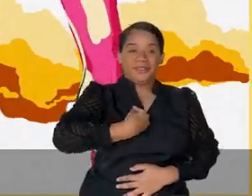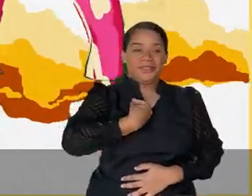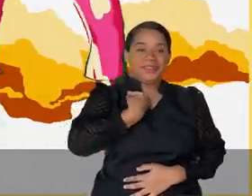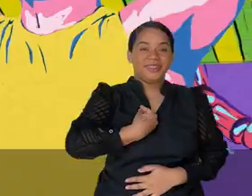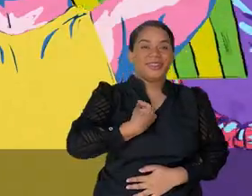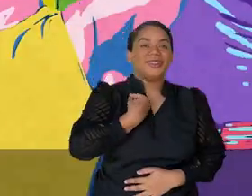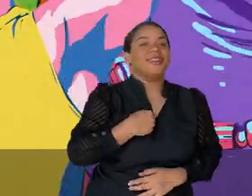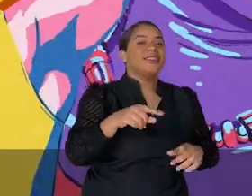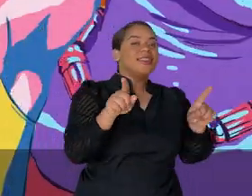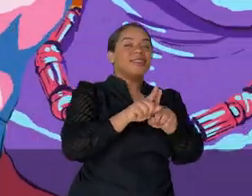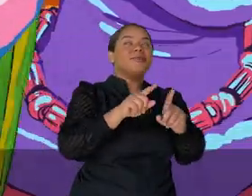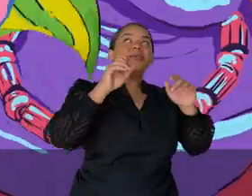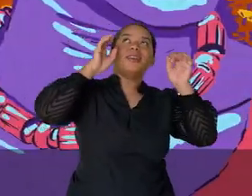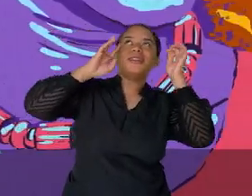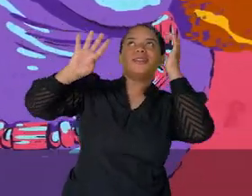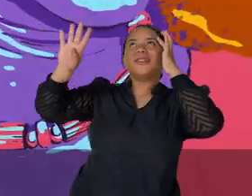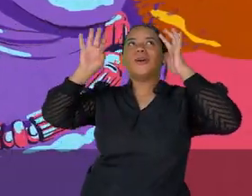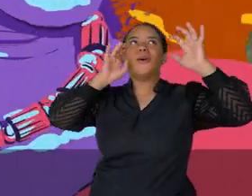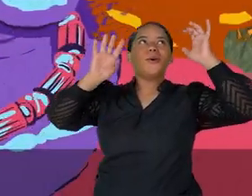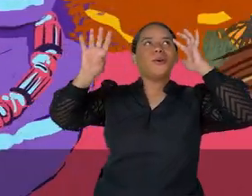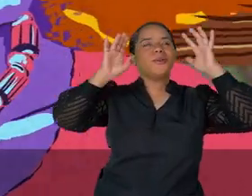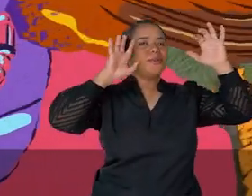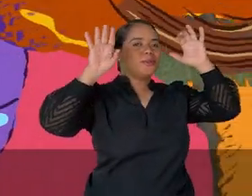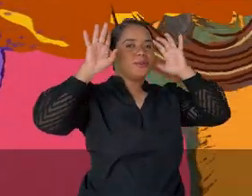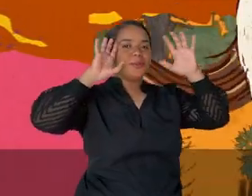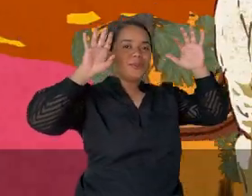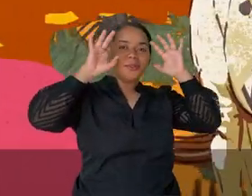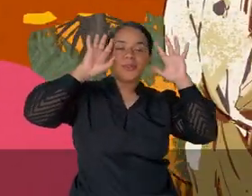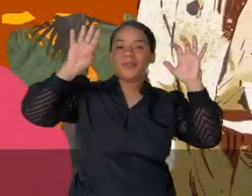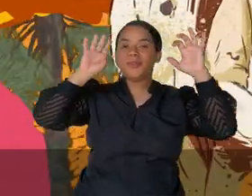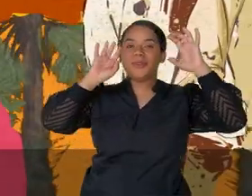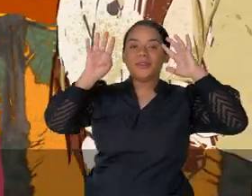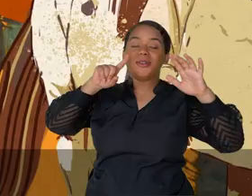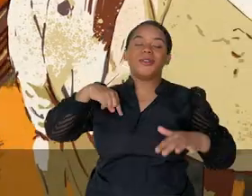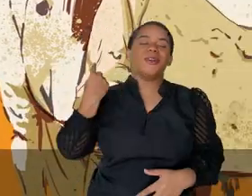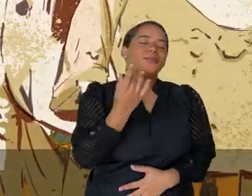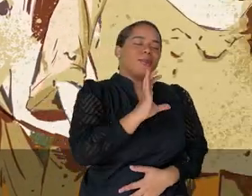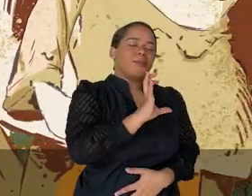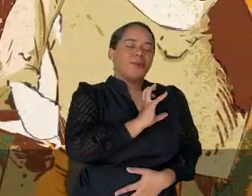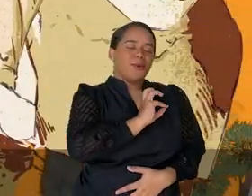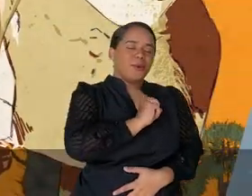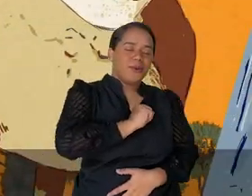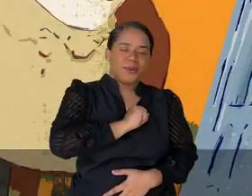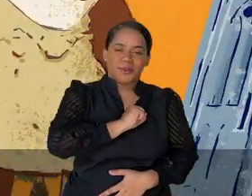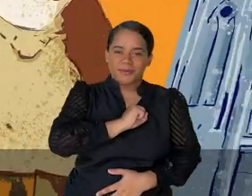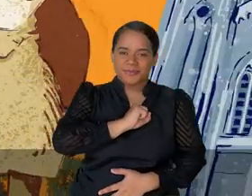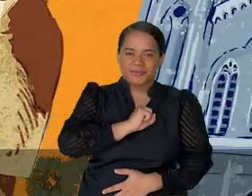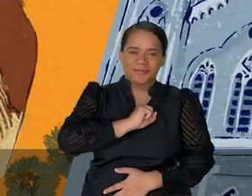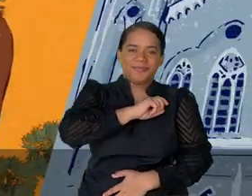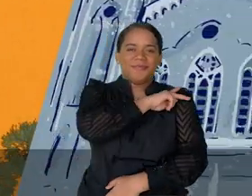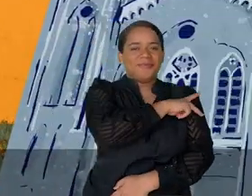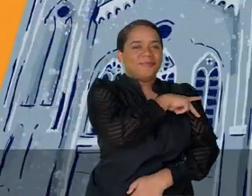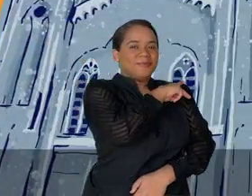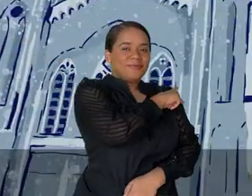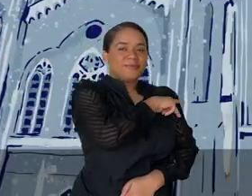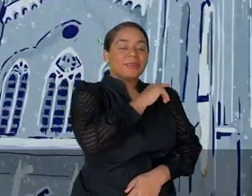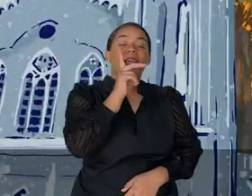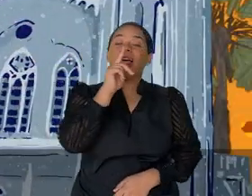pertence em ti a nossa vida, nosso sonho, nosso amor.